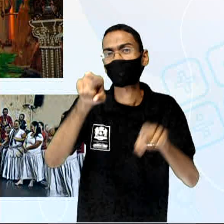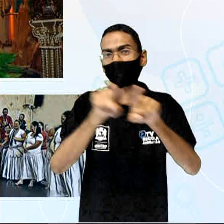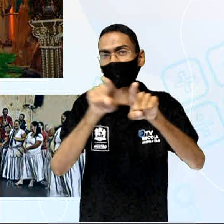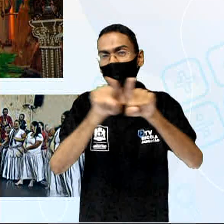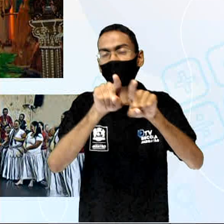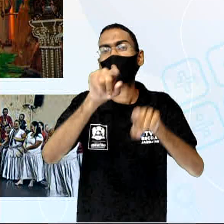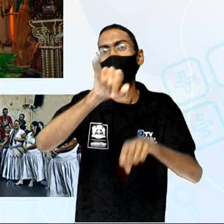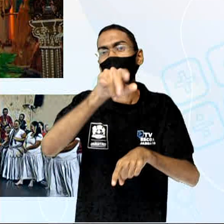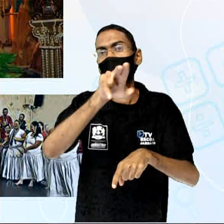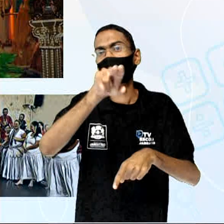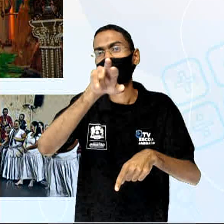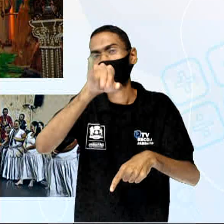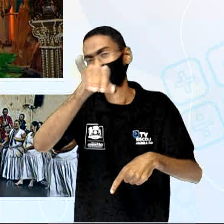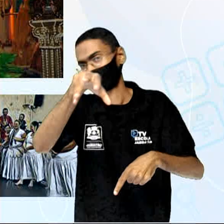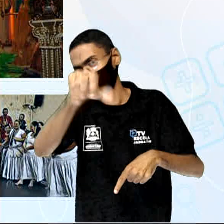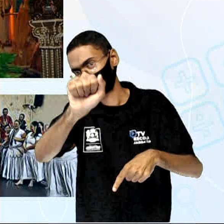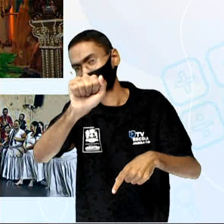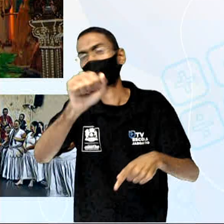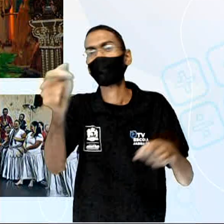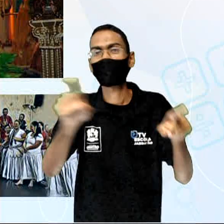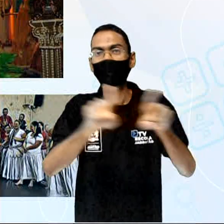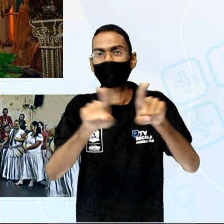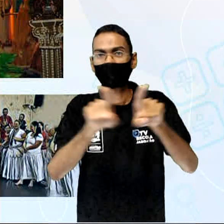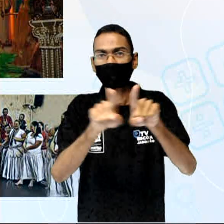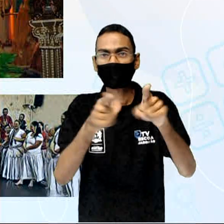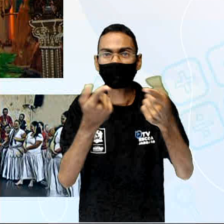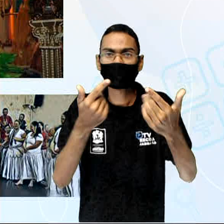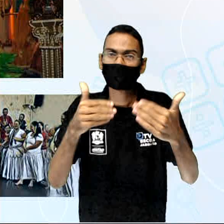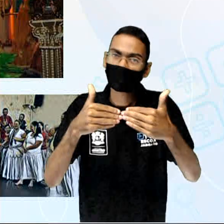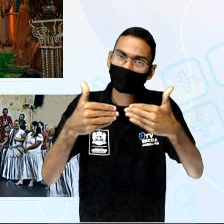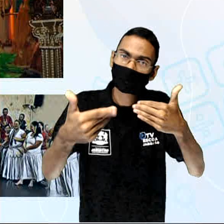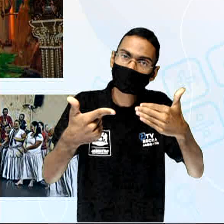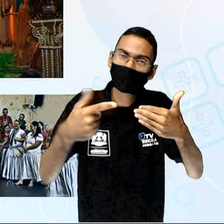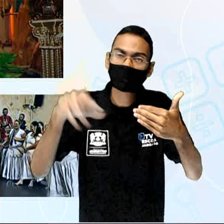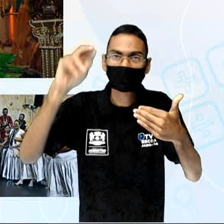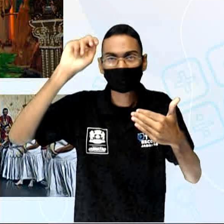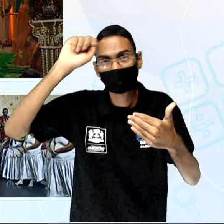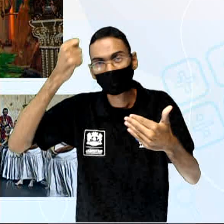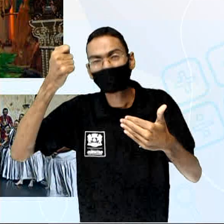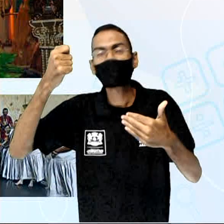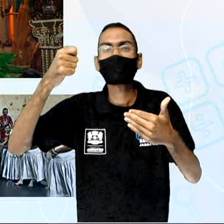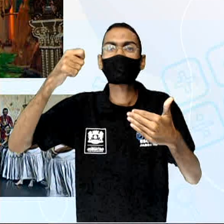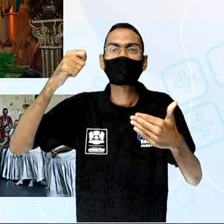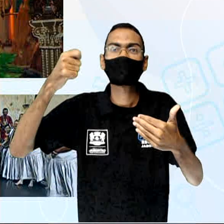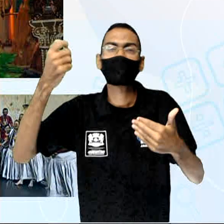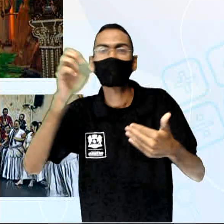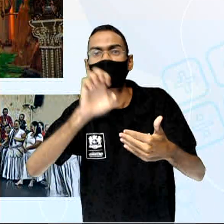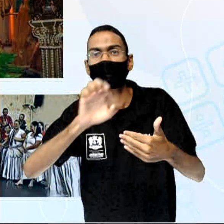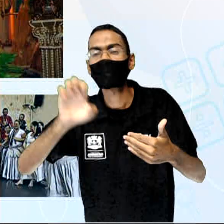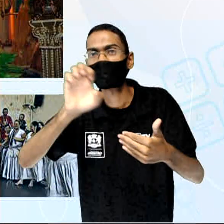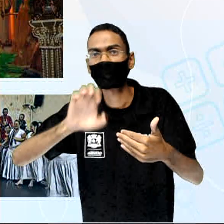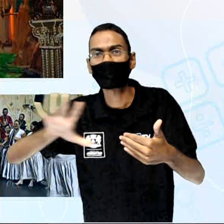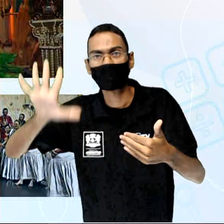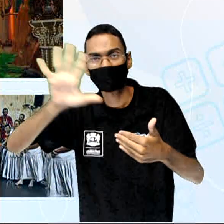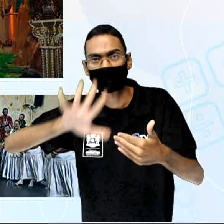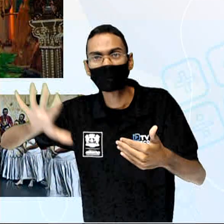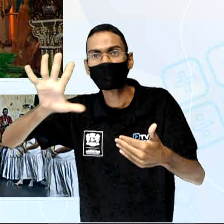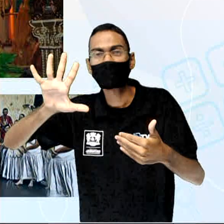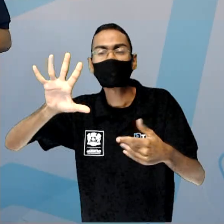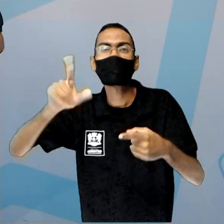entre as espiritualidades indígenas, europeia e africana no século XVI. É tudo igual, professor?